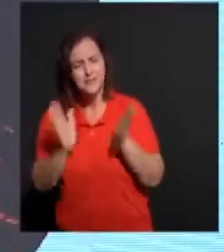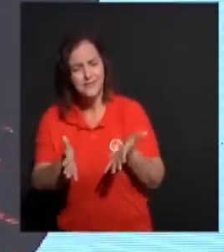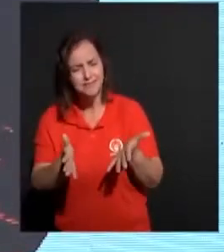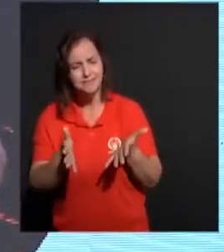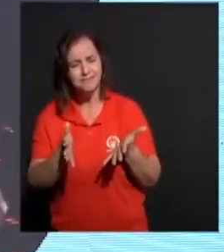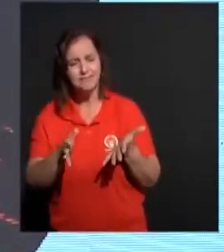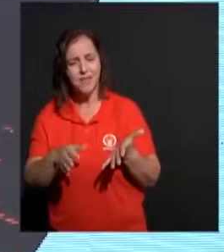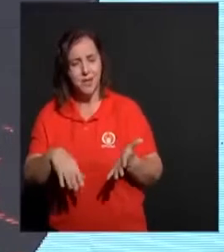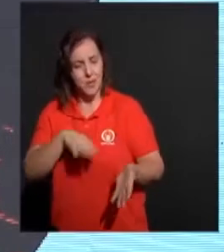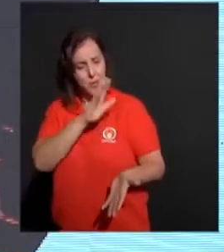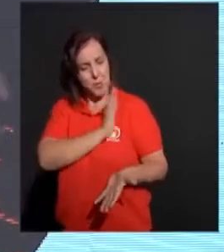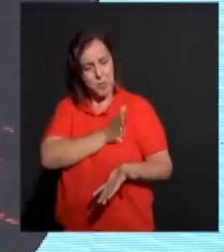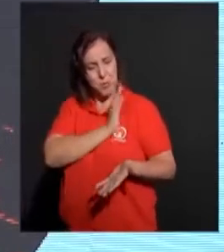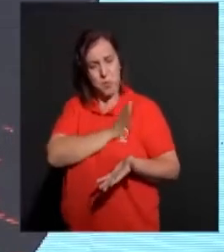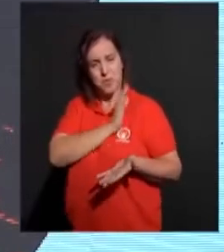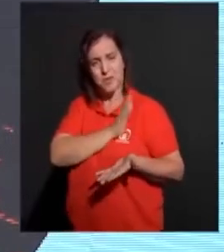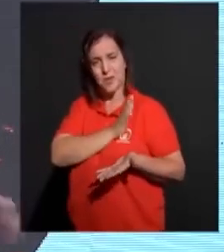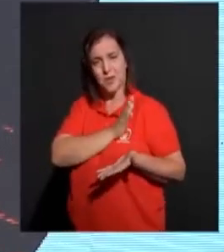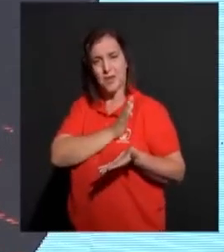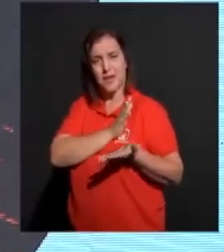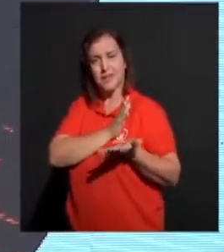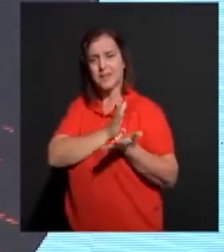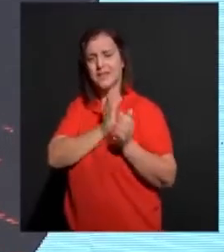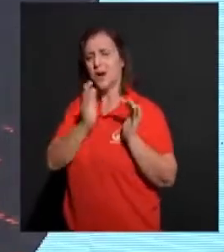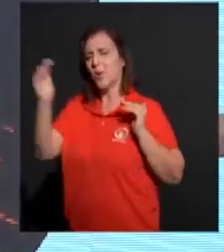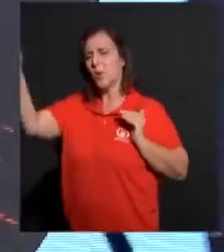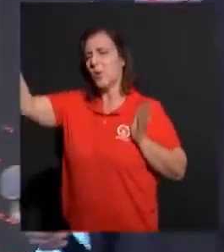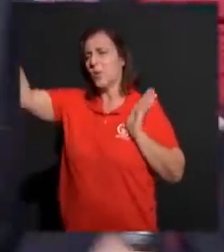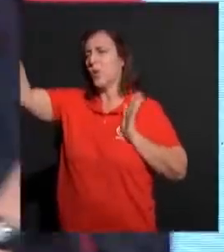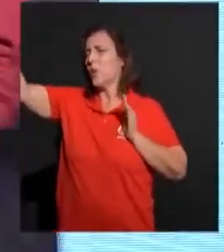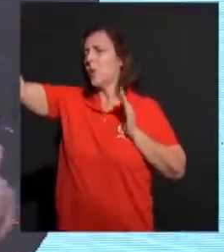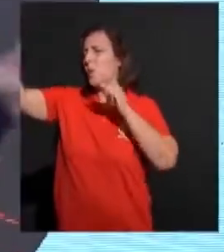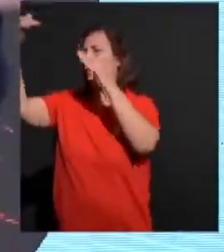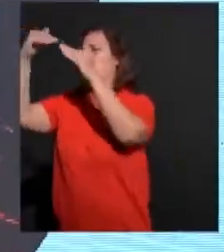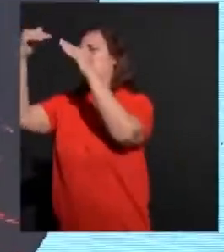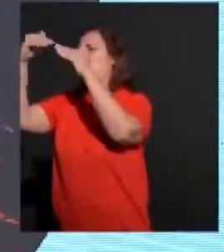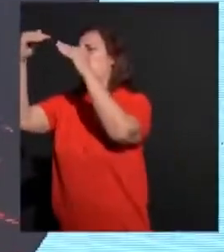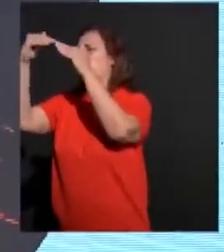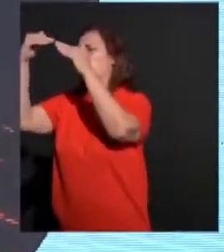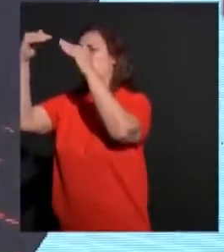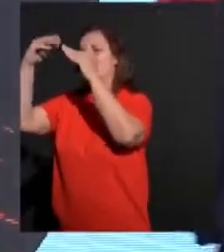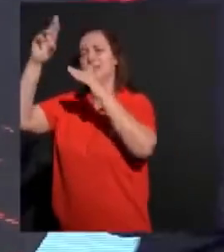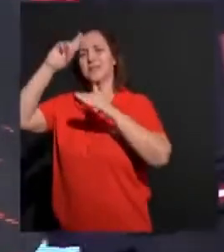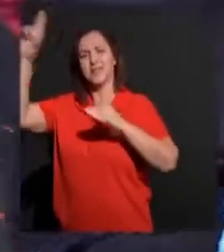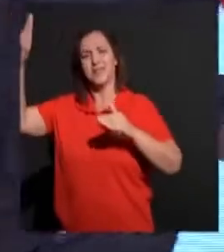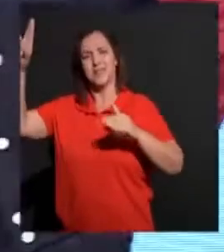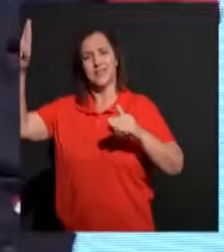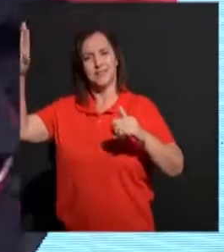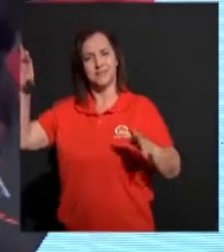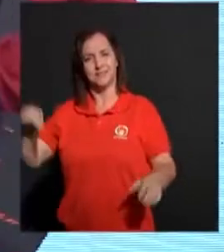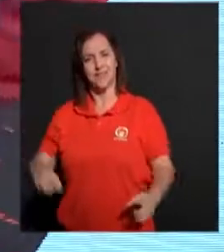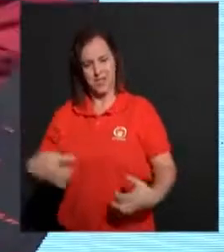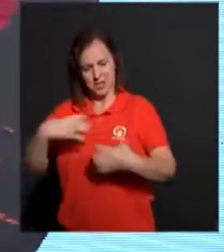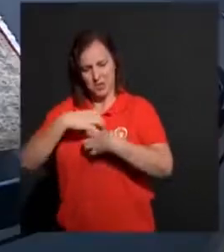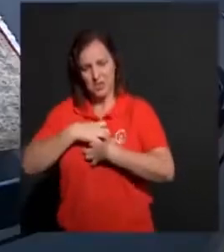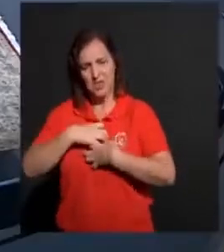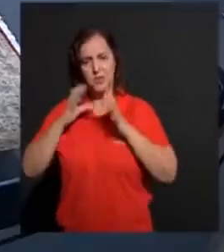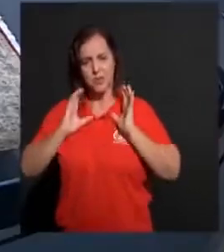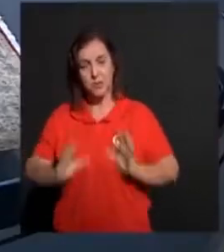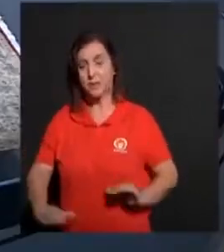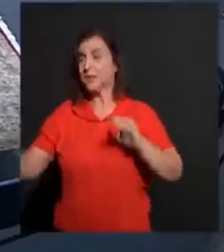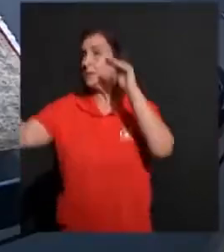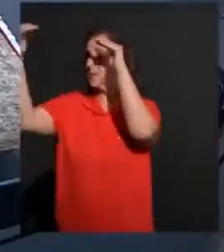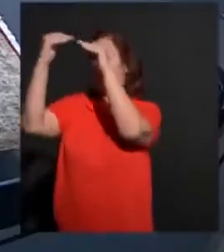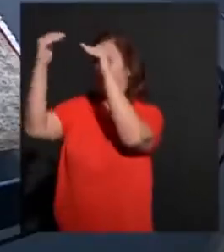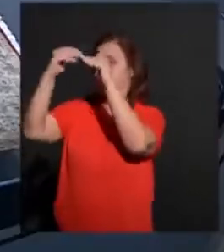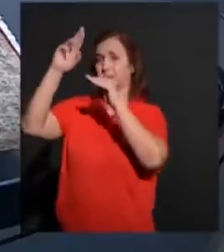Coloque o seu coração. Alinhe as motivações do seu coração. Alinhe suas atitudes. Alinhe sua postura. Porque